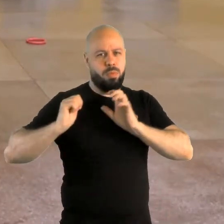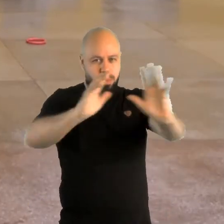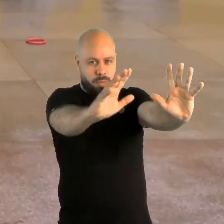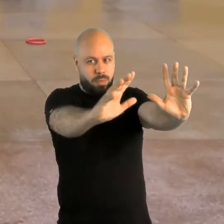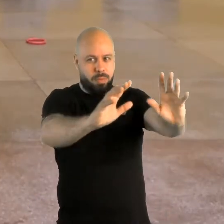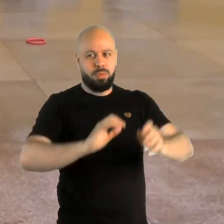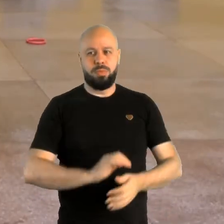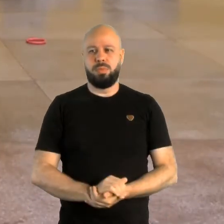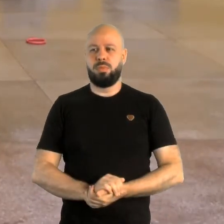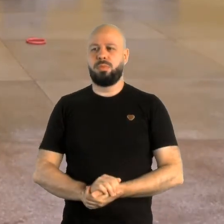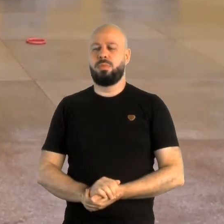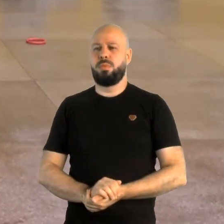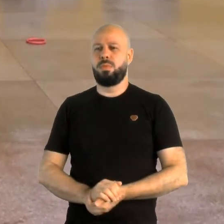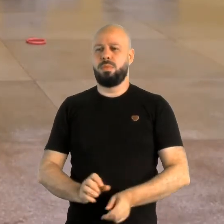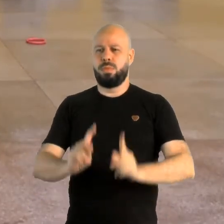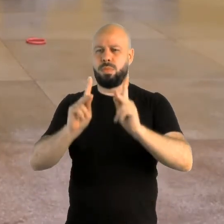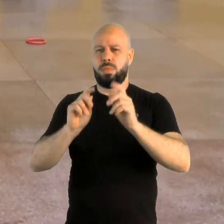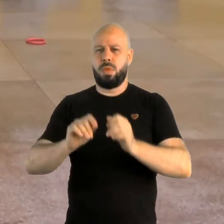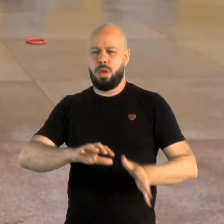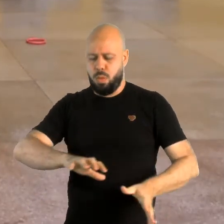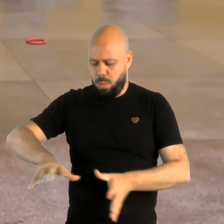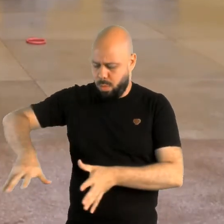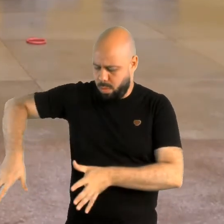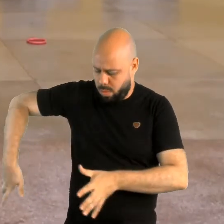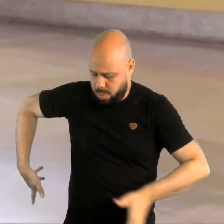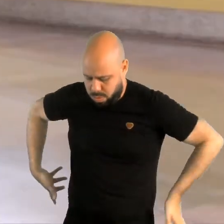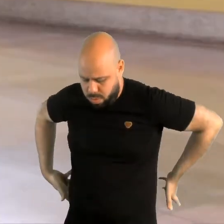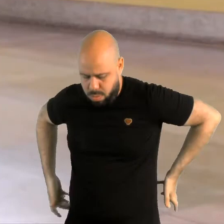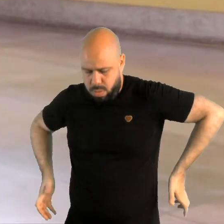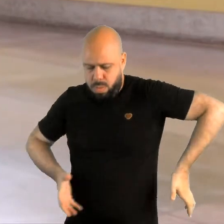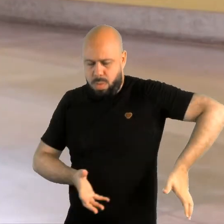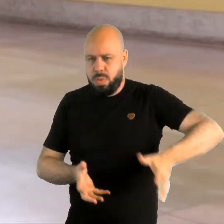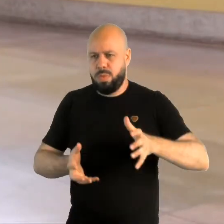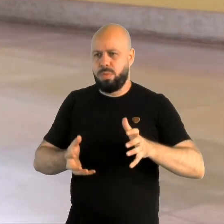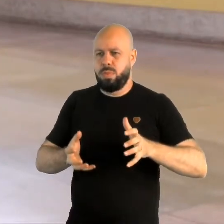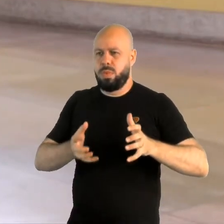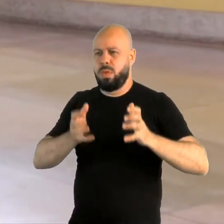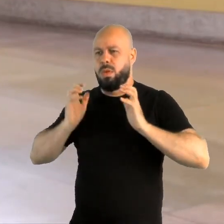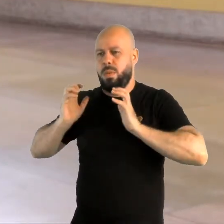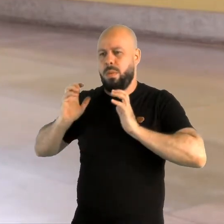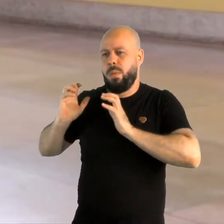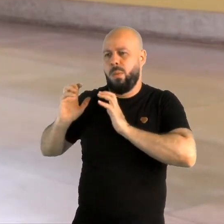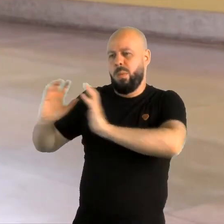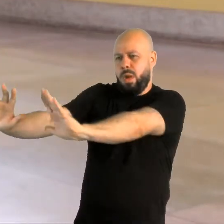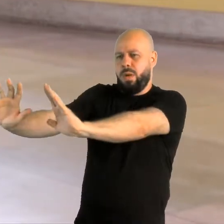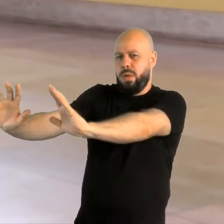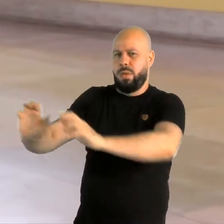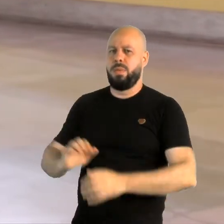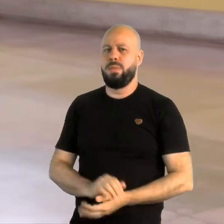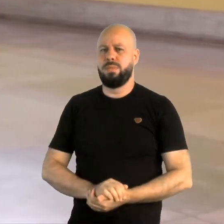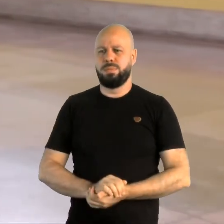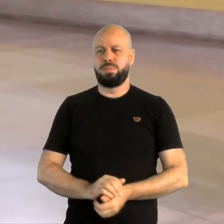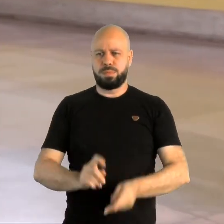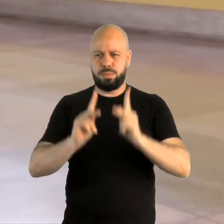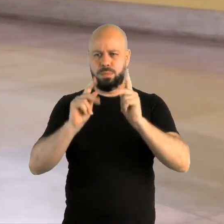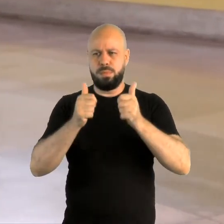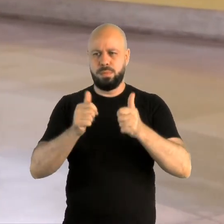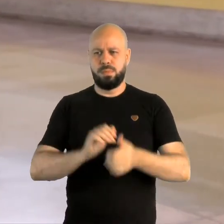passe ombro. Ok? Girei para o outro lado, cintura, passe ombro. Ok?